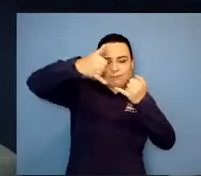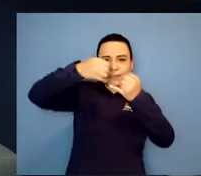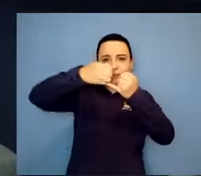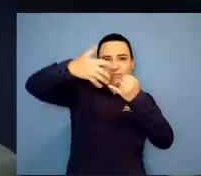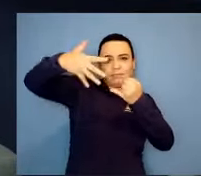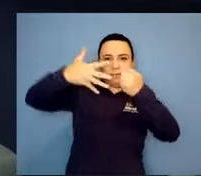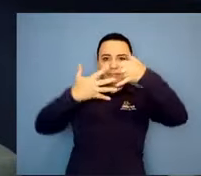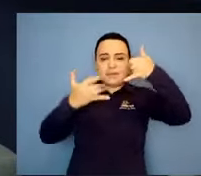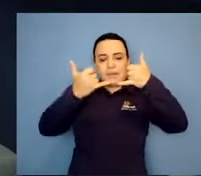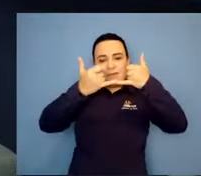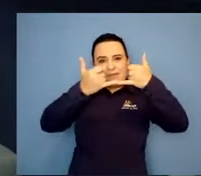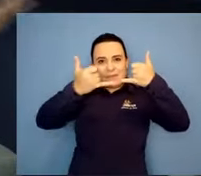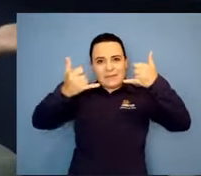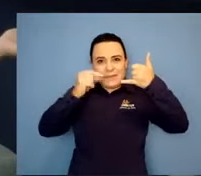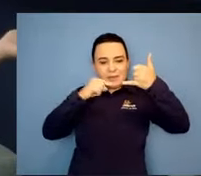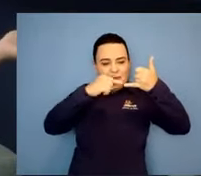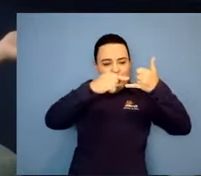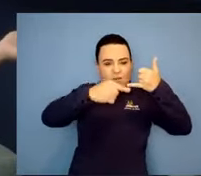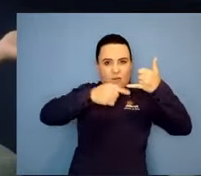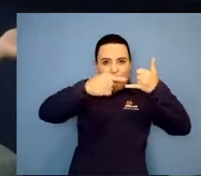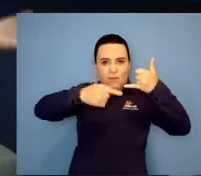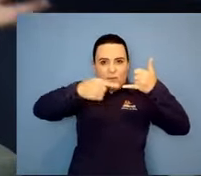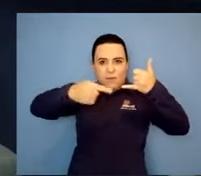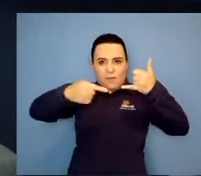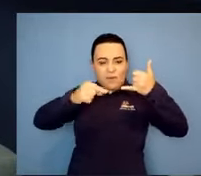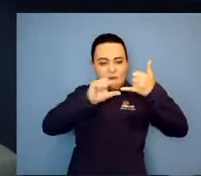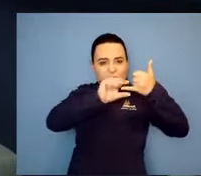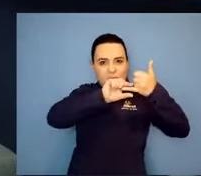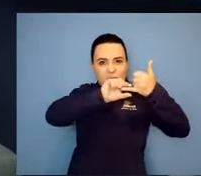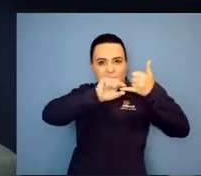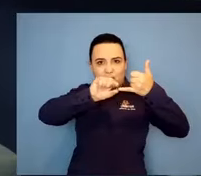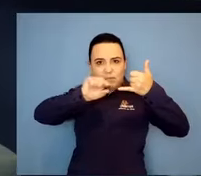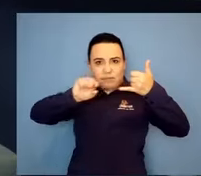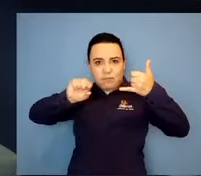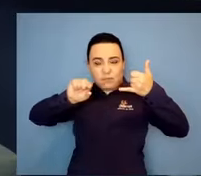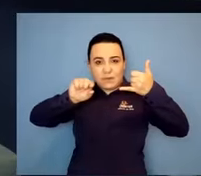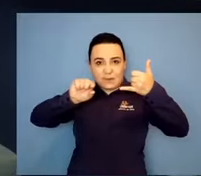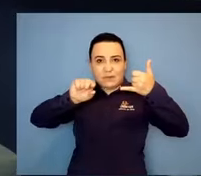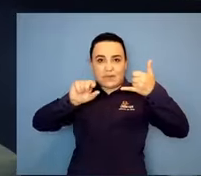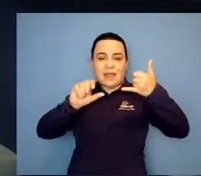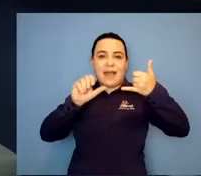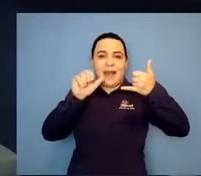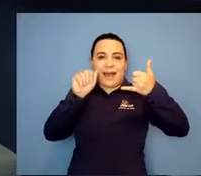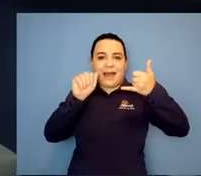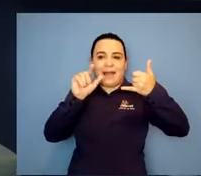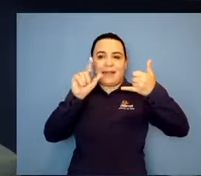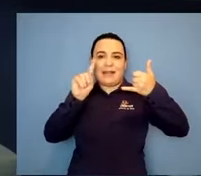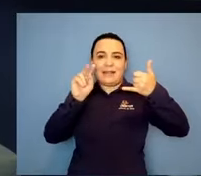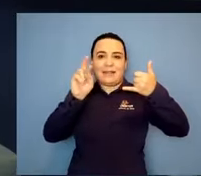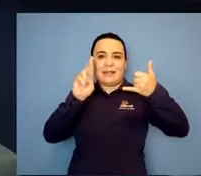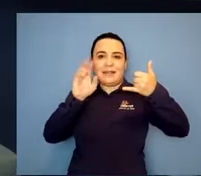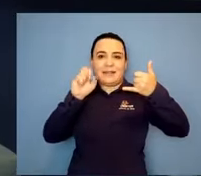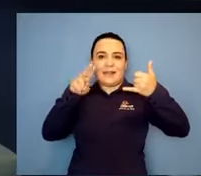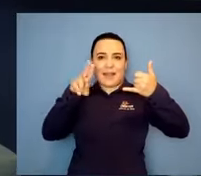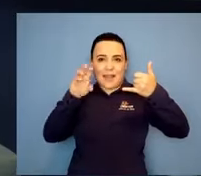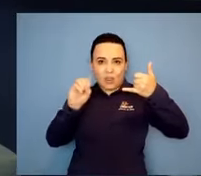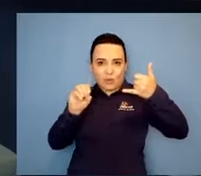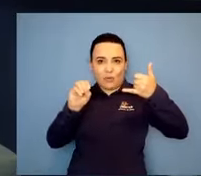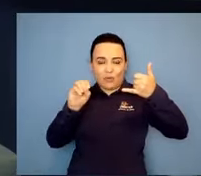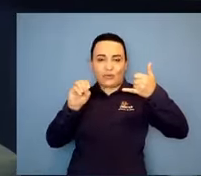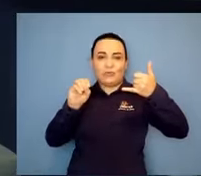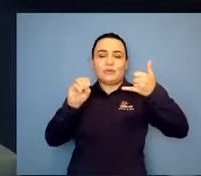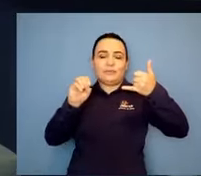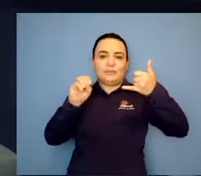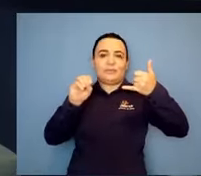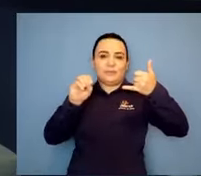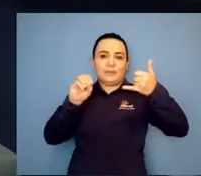ampliação, a adreno não foi contemplada. Fiquei triste, claro. pena. É, chorei. Fiquei triste, mas